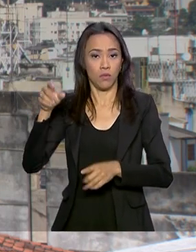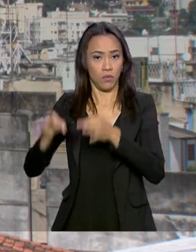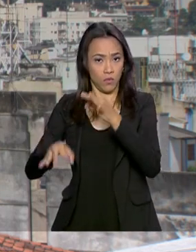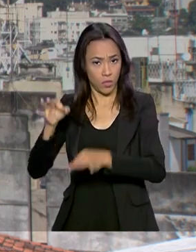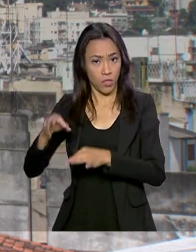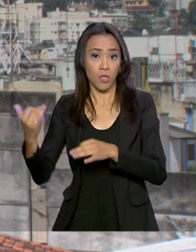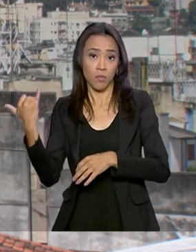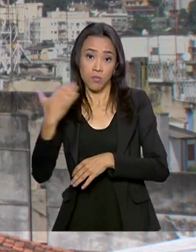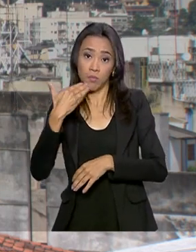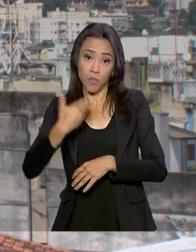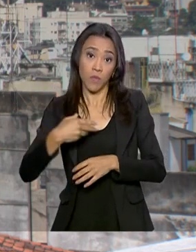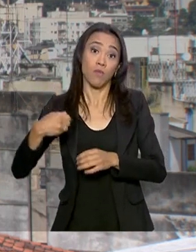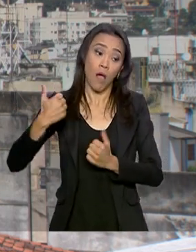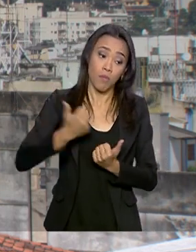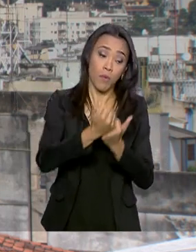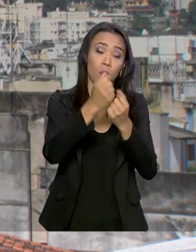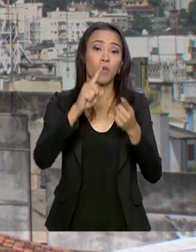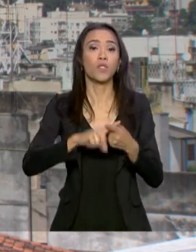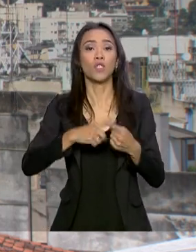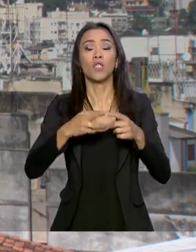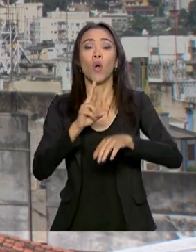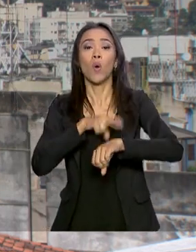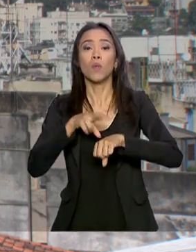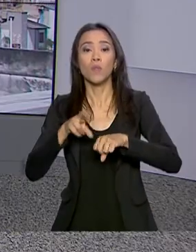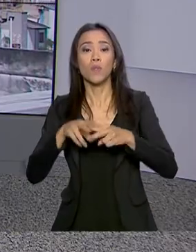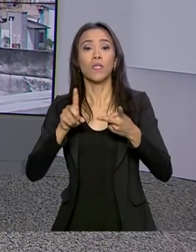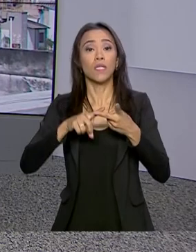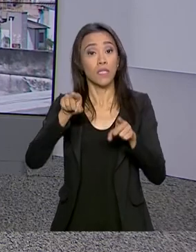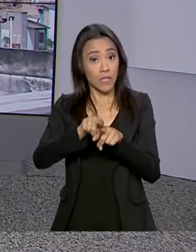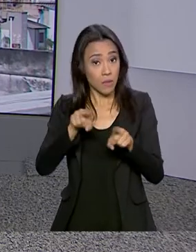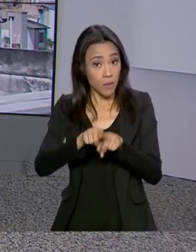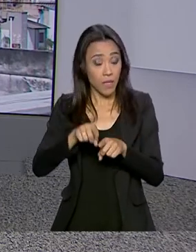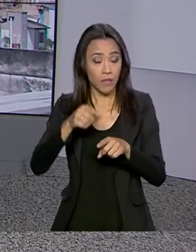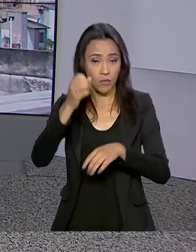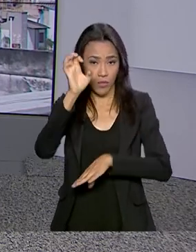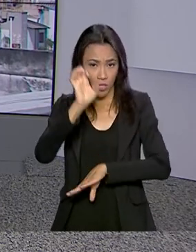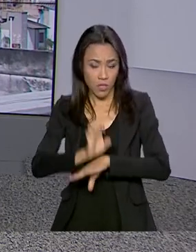nos estados de Rondônia e do Pará. Renata. Obrigada, Tiago, pelas suas informações.